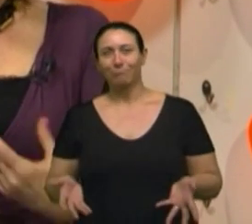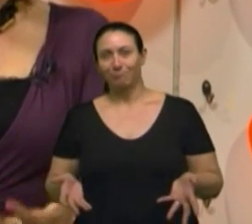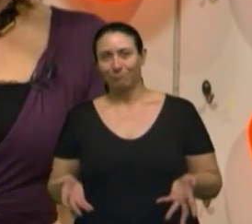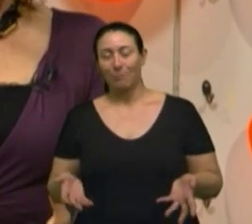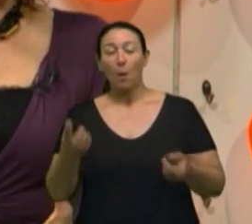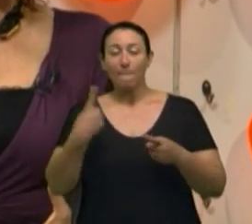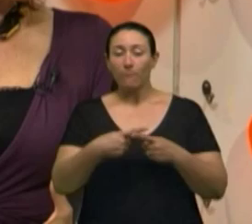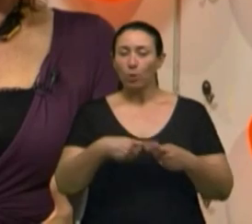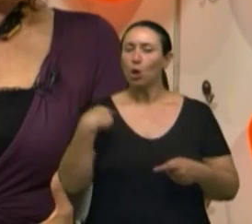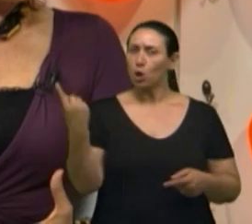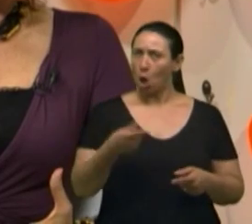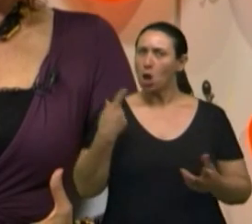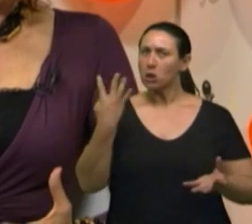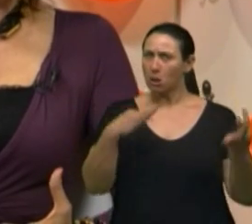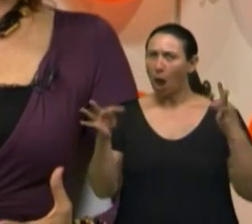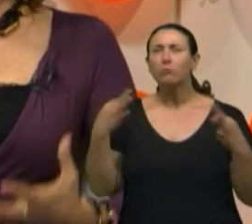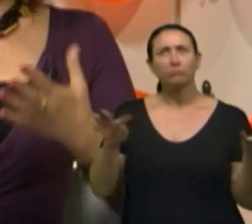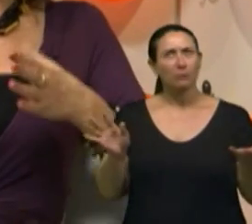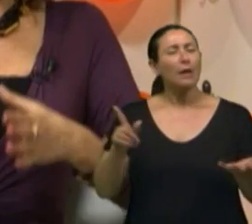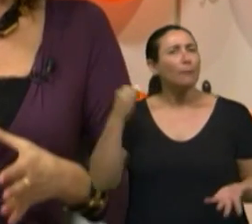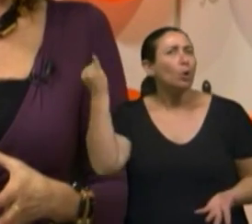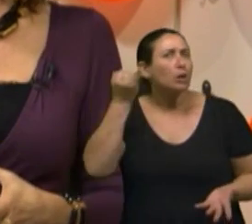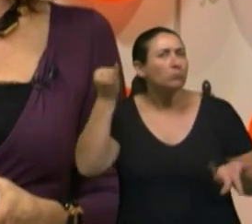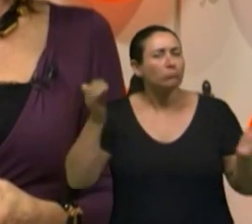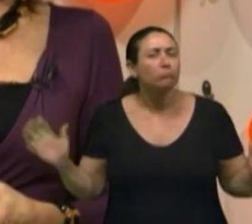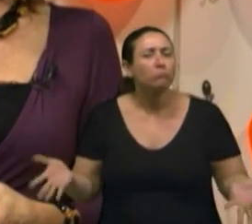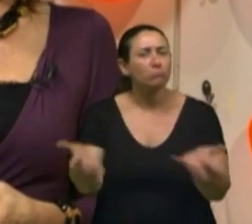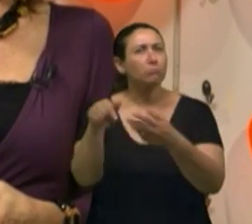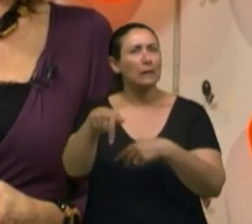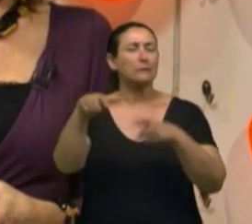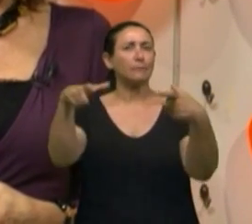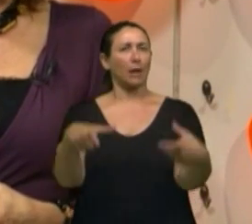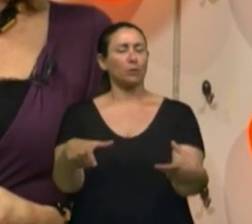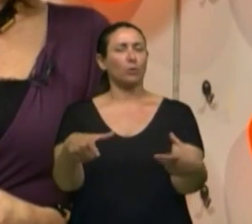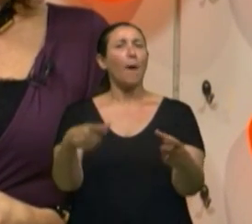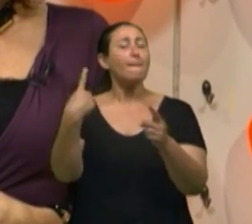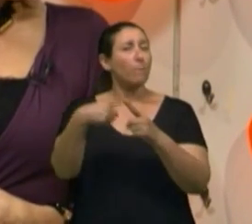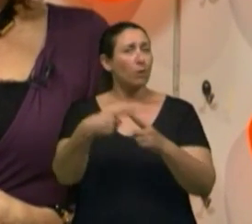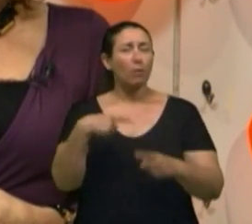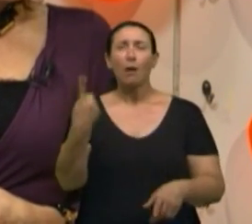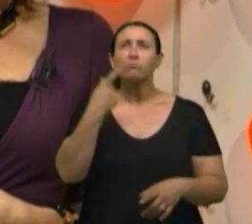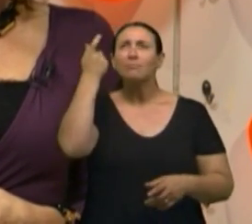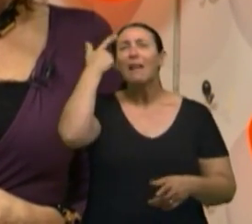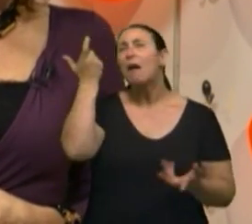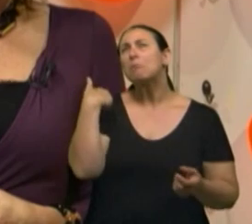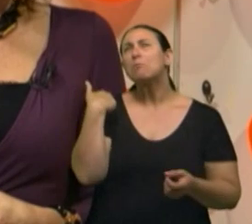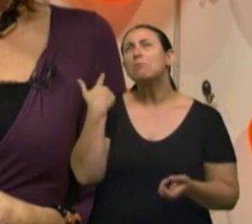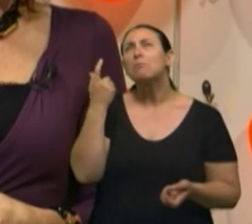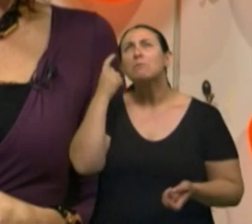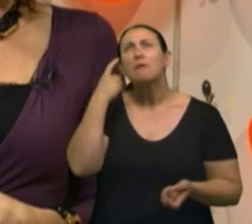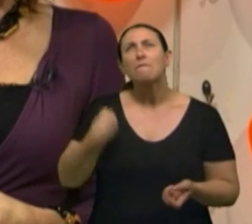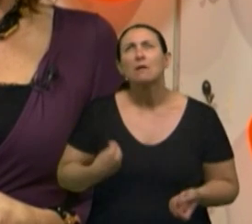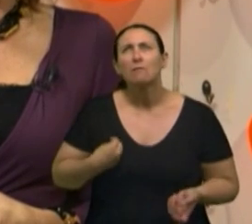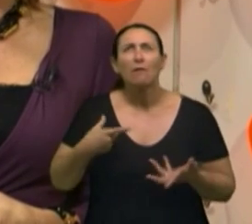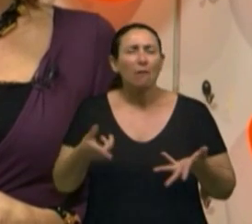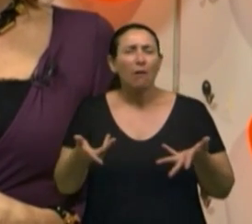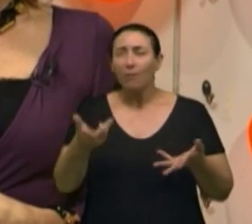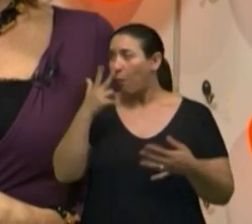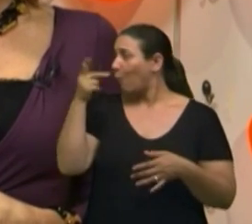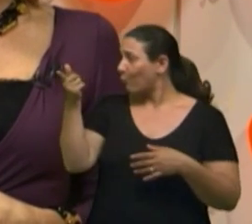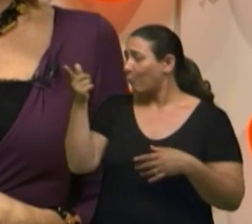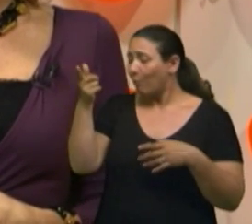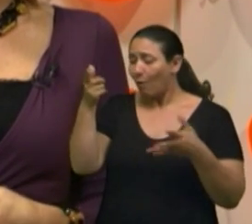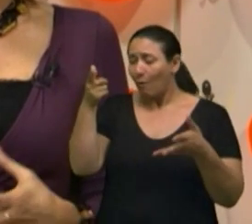possibilitamos esse espaço. Isso é fundamental. Porque eles chegam nesse momento sem parar para pensar, como tu perguntaste, né?